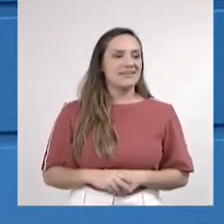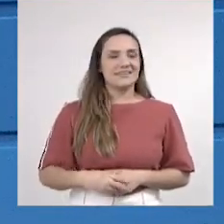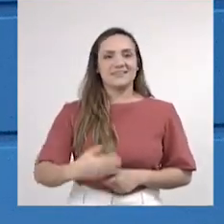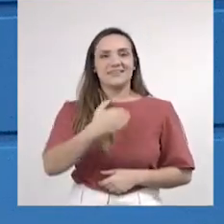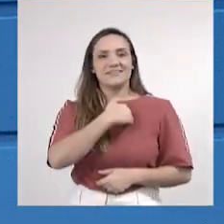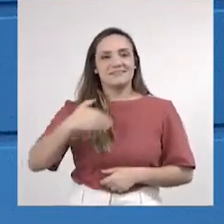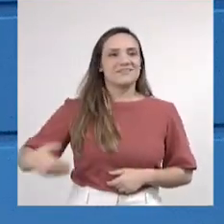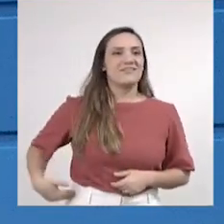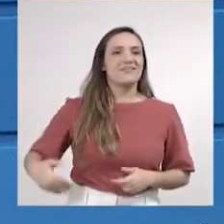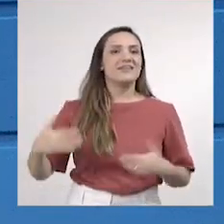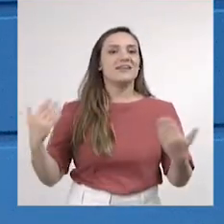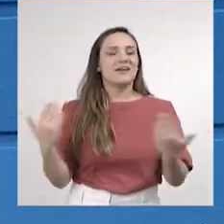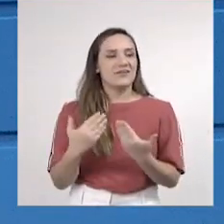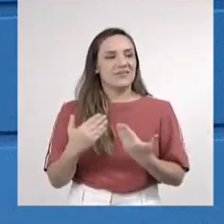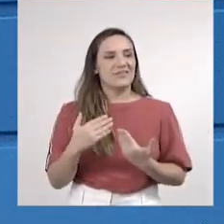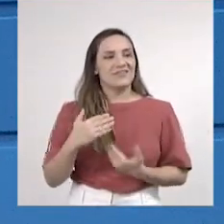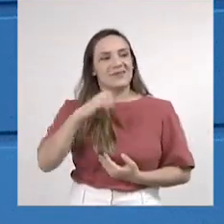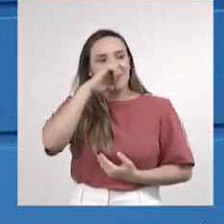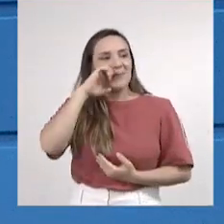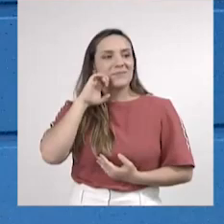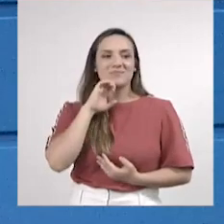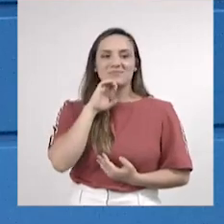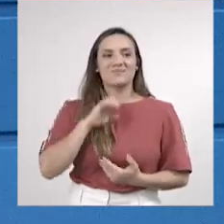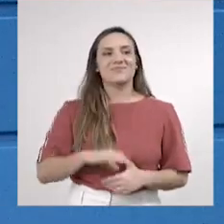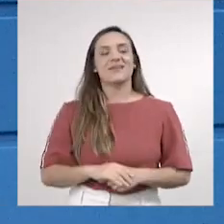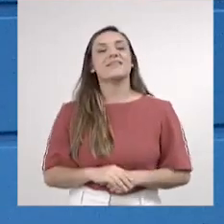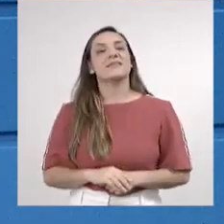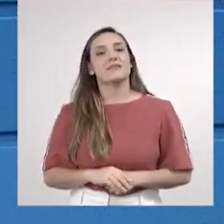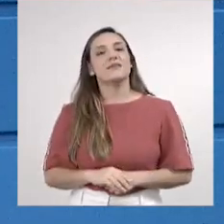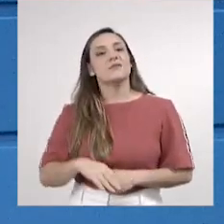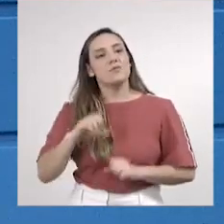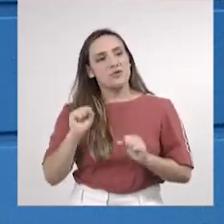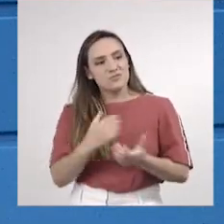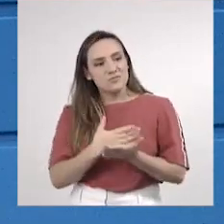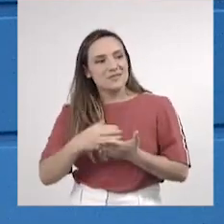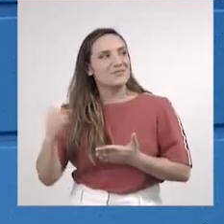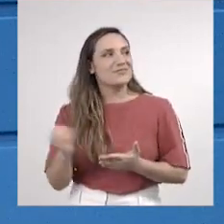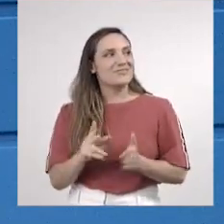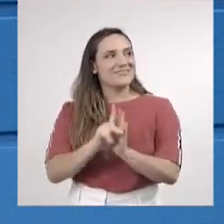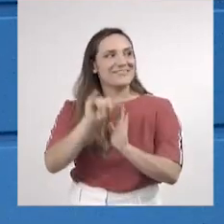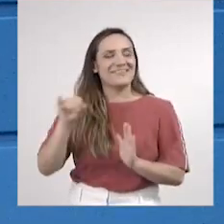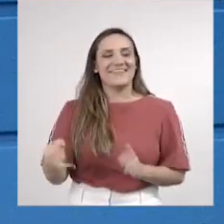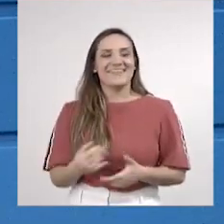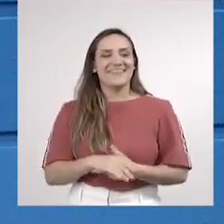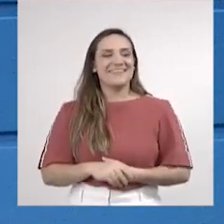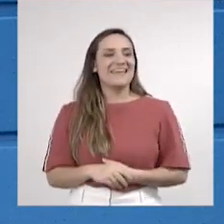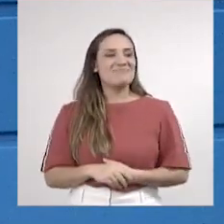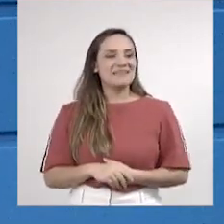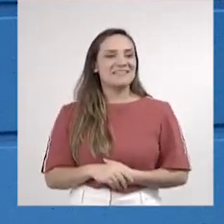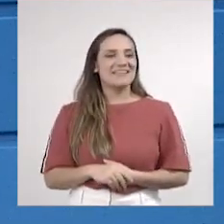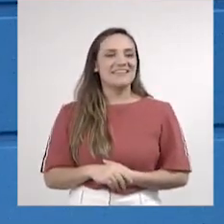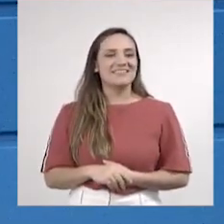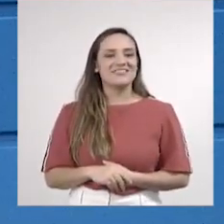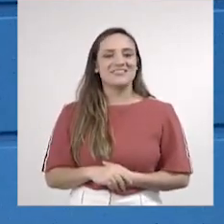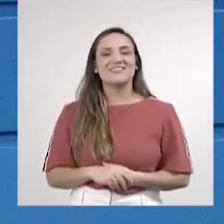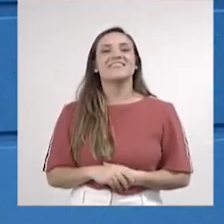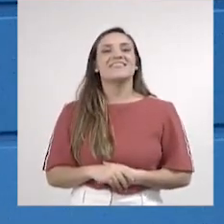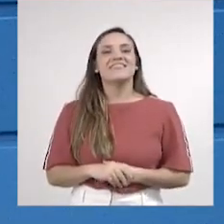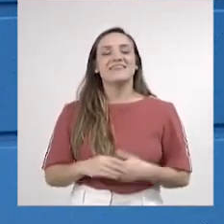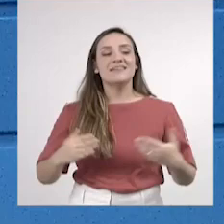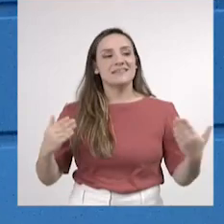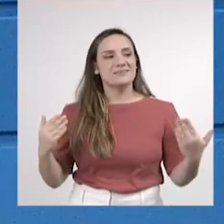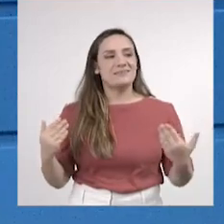infraestrutura. Nós temos toda uma articulação que nós precisamos fazer com a AGU, com o governo federal. Inclusive, esse foi